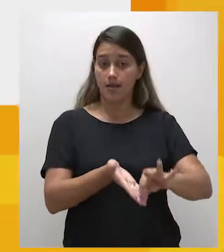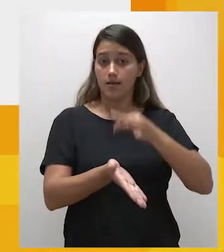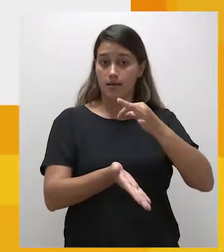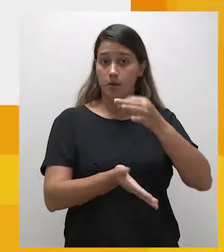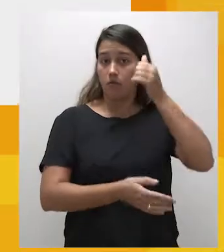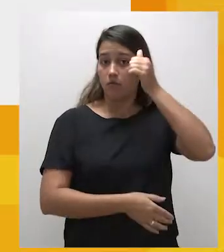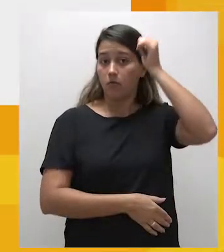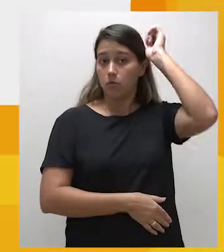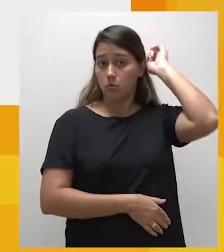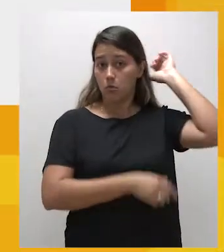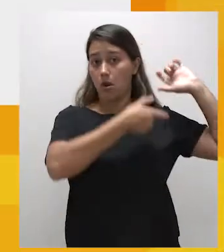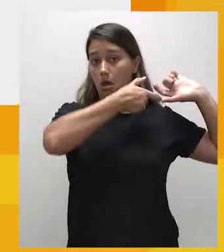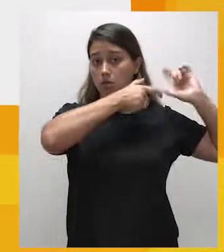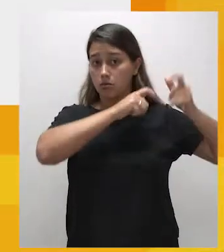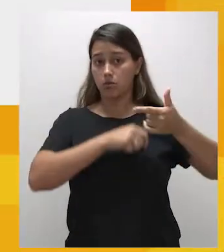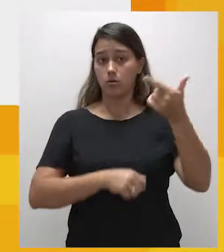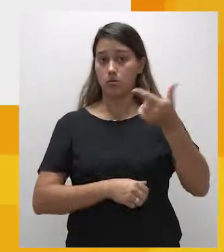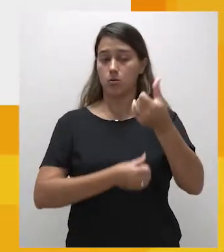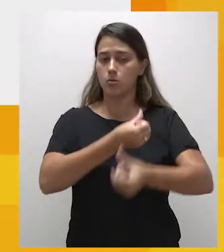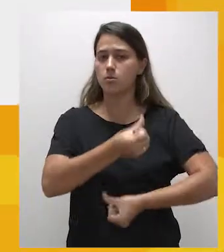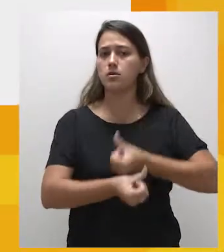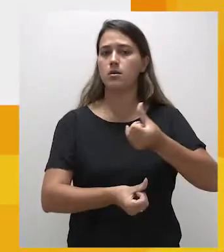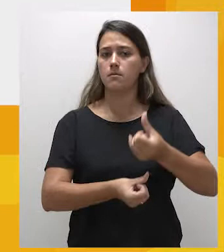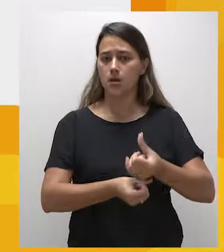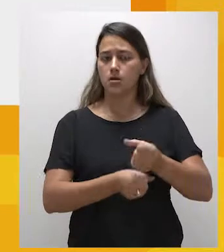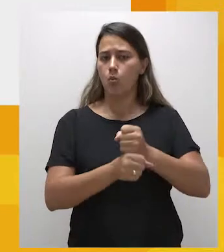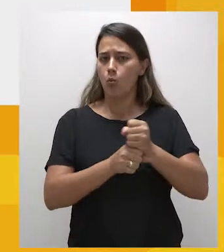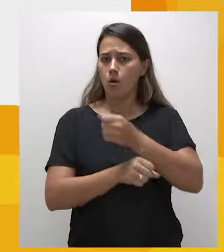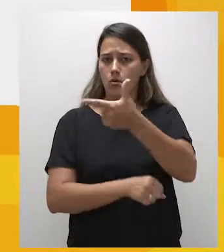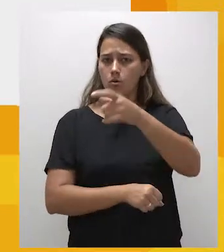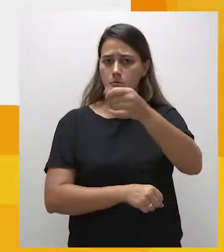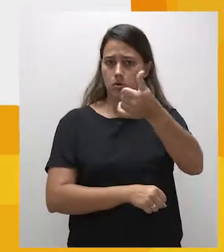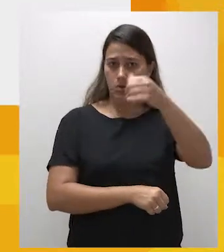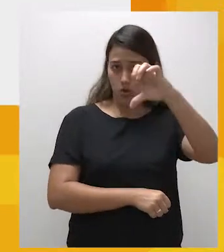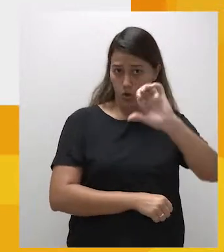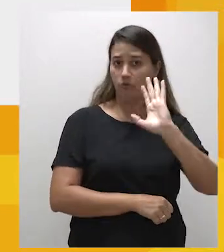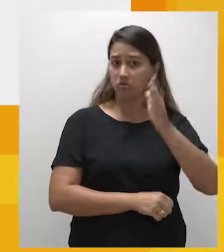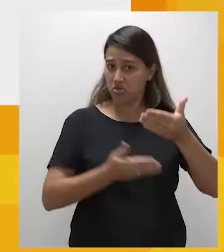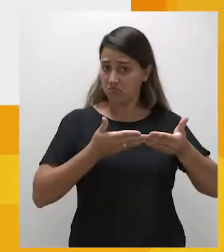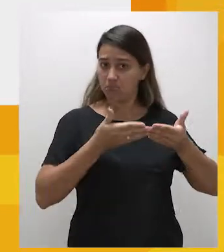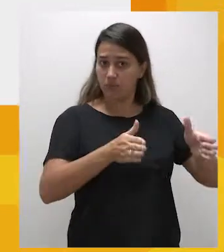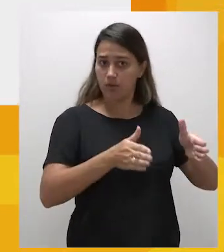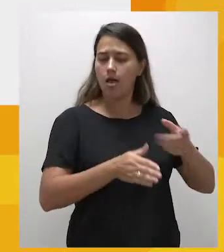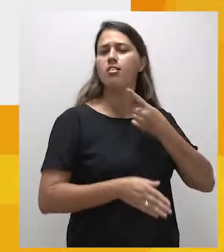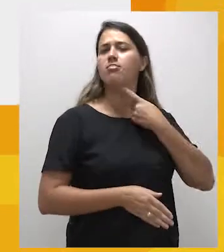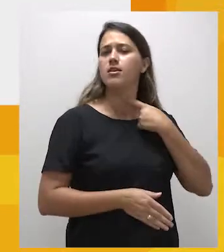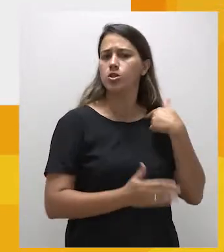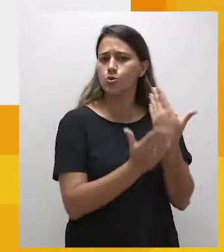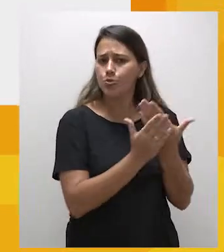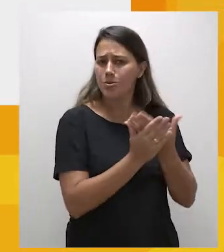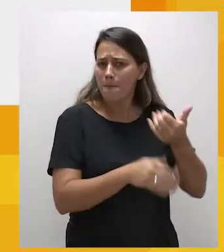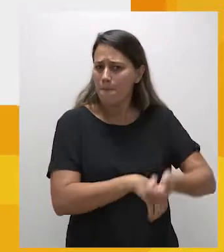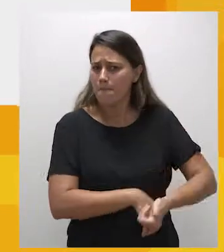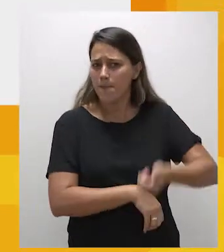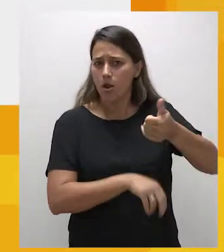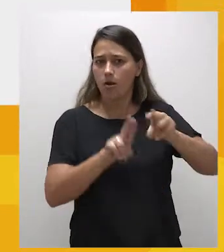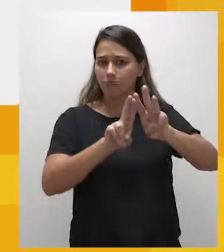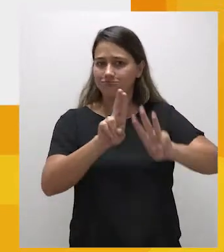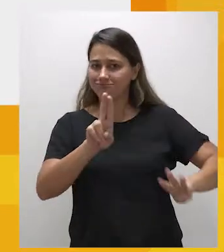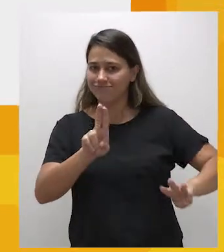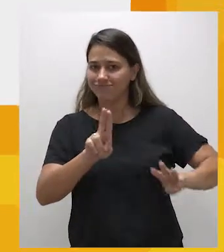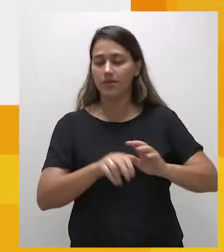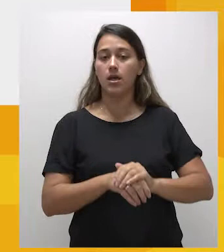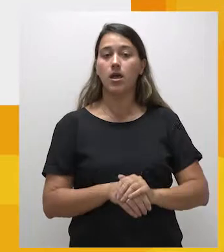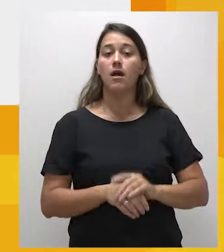As inscrições para o vestibular tradicional para o segundo semestre de 2019 já estão abertas. Deseja estudar na Universidade